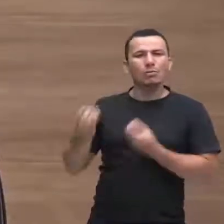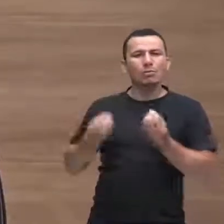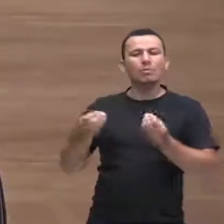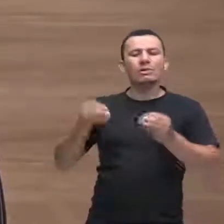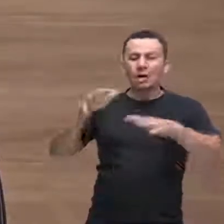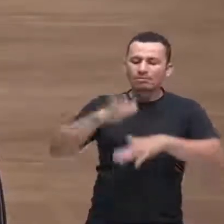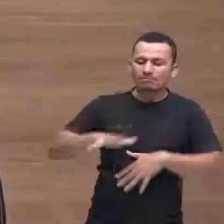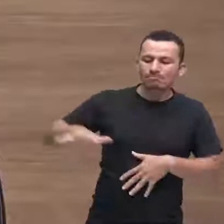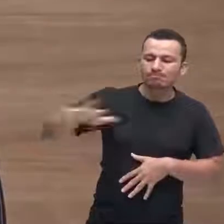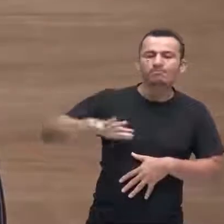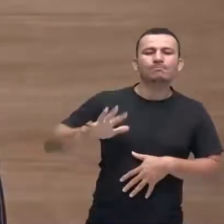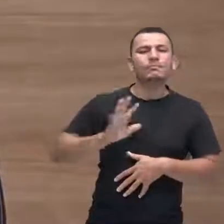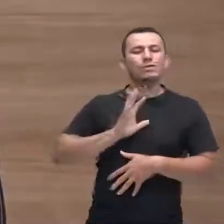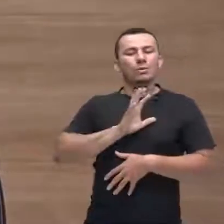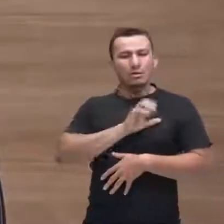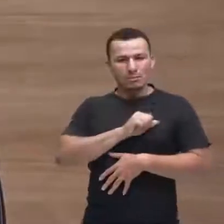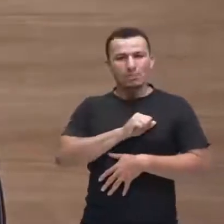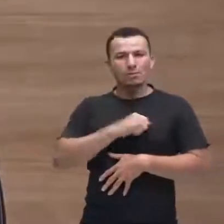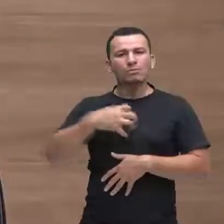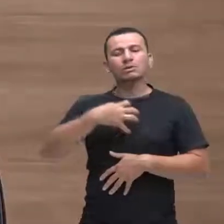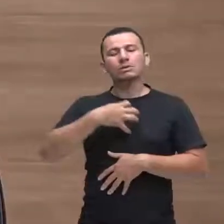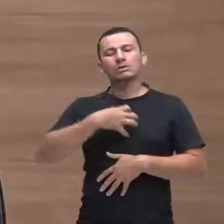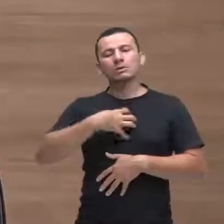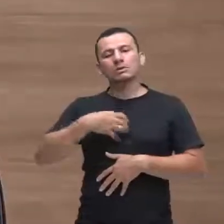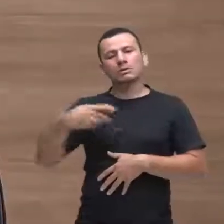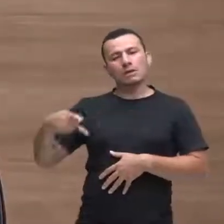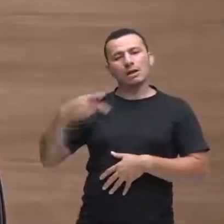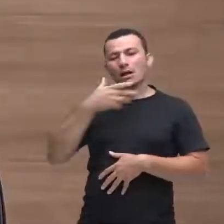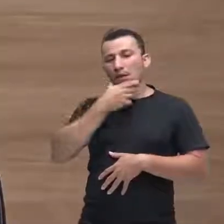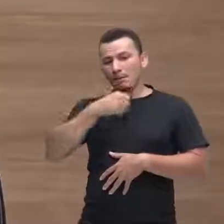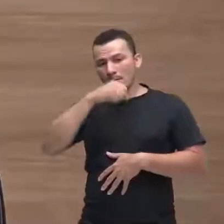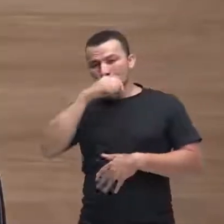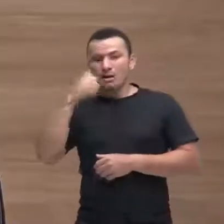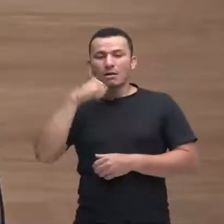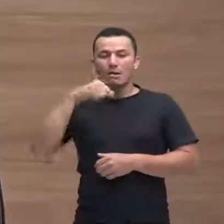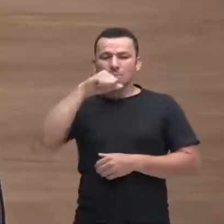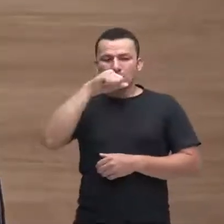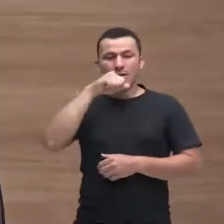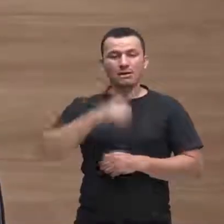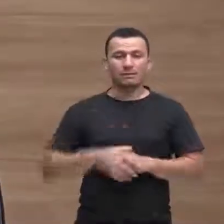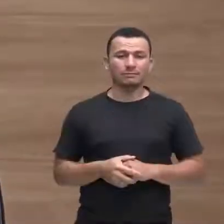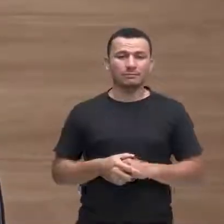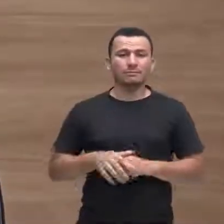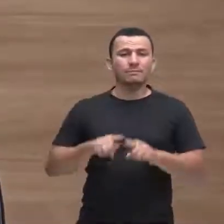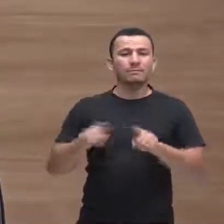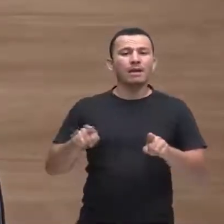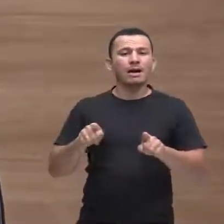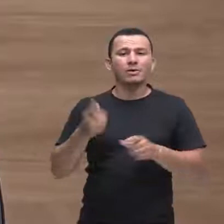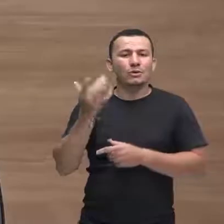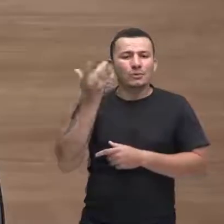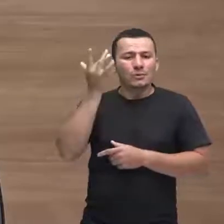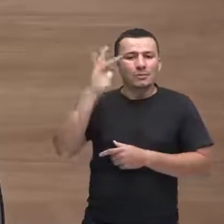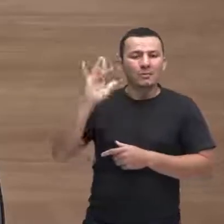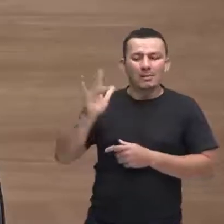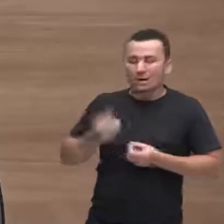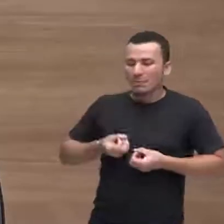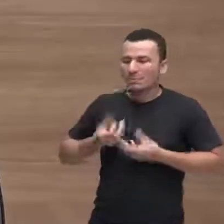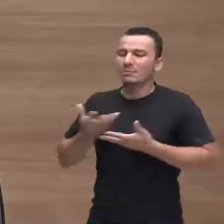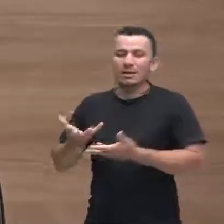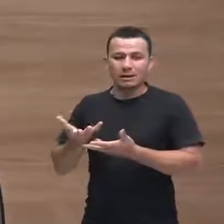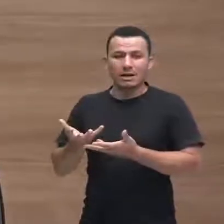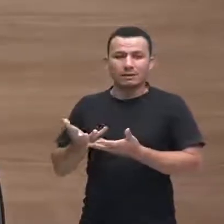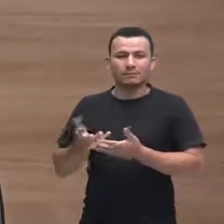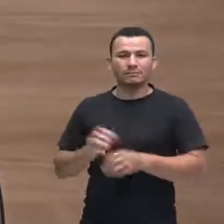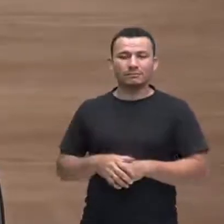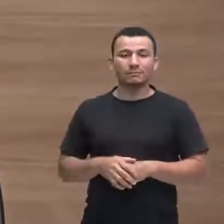o amor que essa mãe e esse pai tinham em si mesmos mas não sabiam como expressar eles só